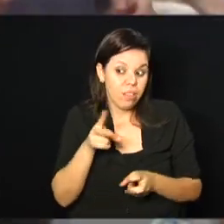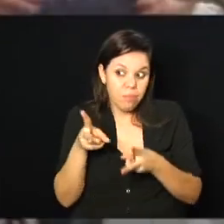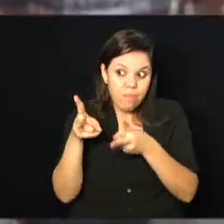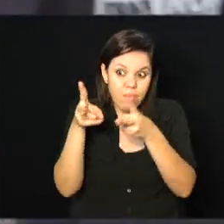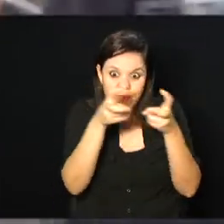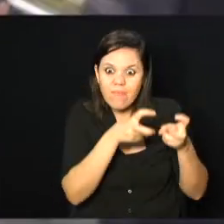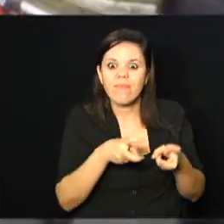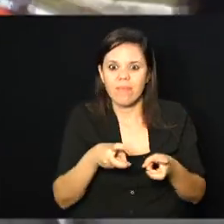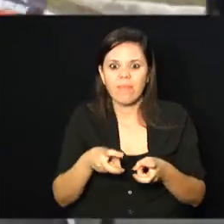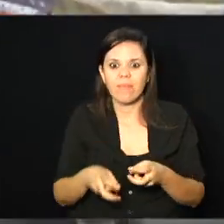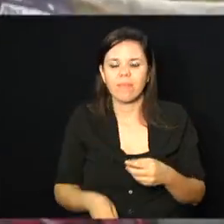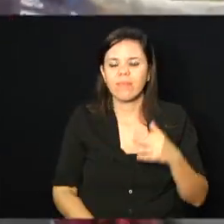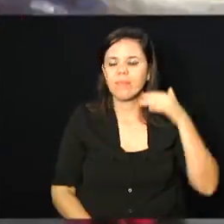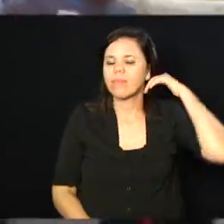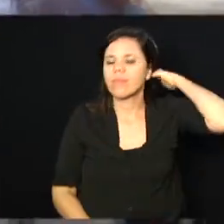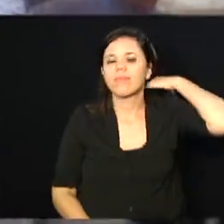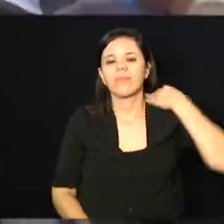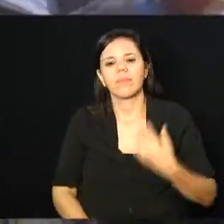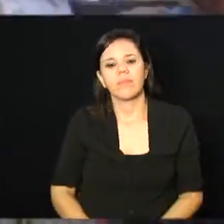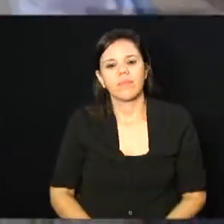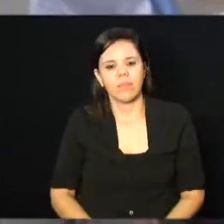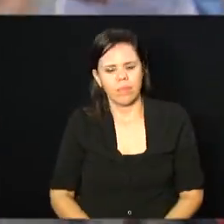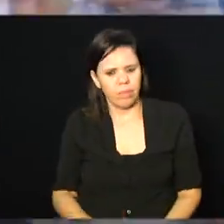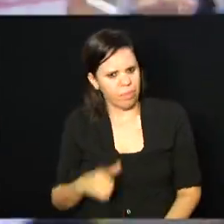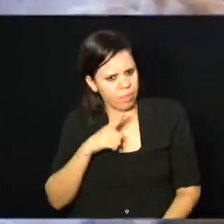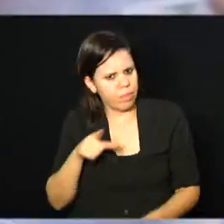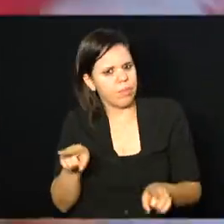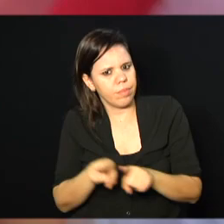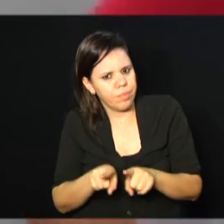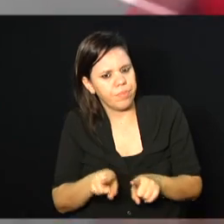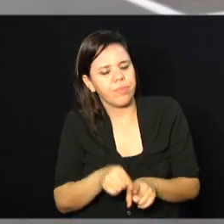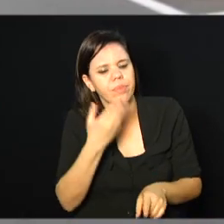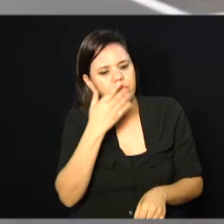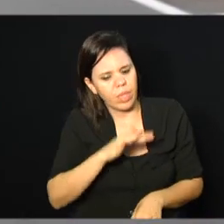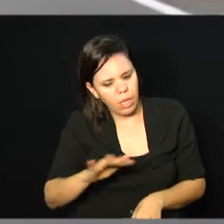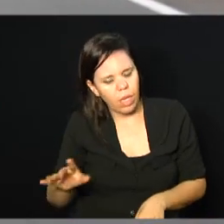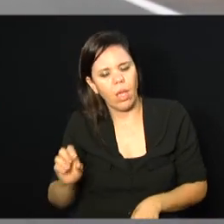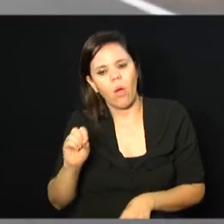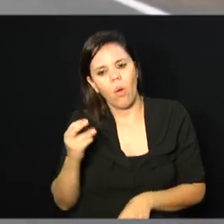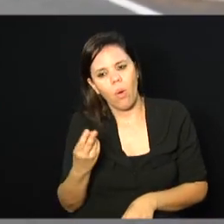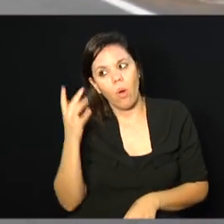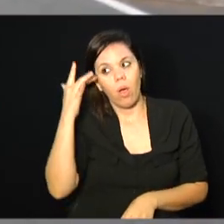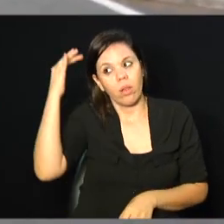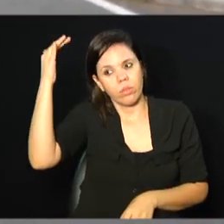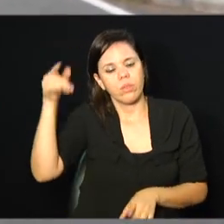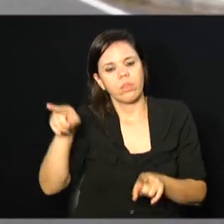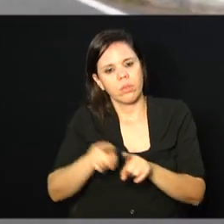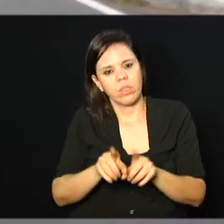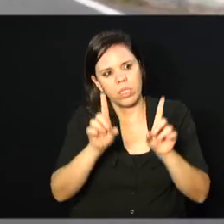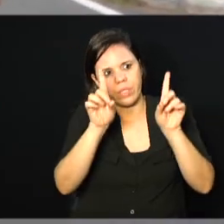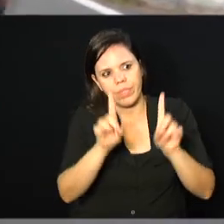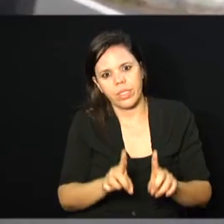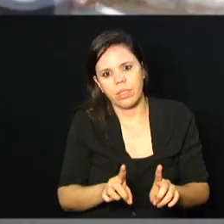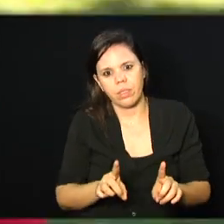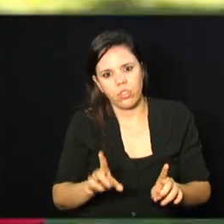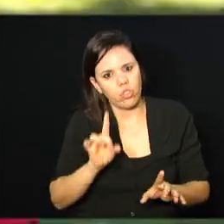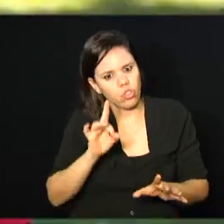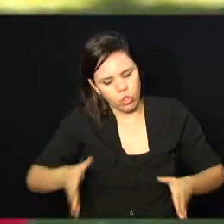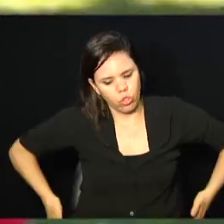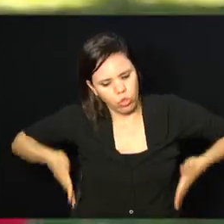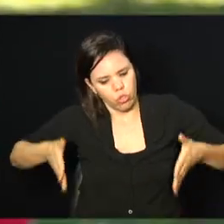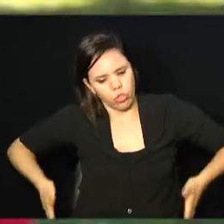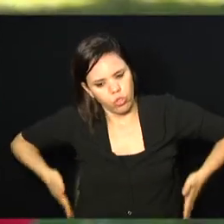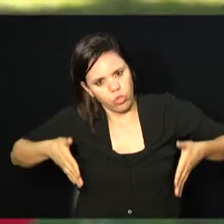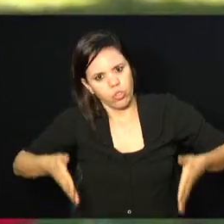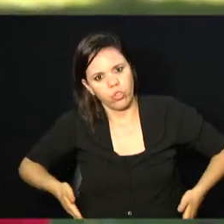crianças ou adultos aqui, com alguma deficiência, que só andavam no triciclo. Hoje, eles já vão fazer